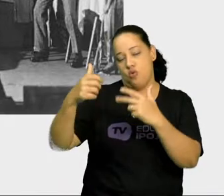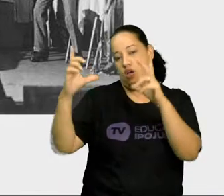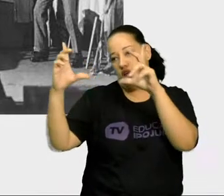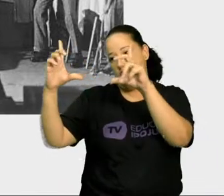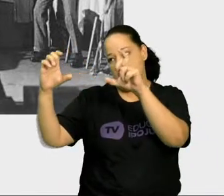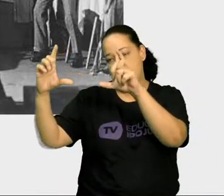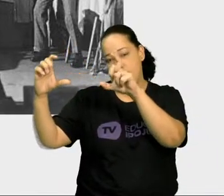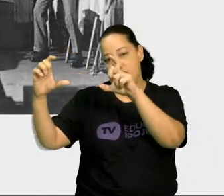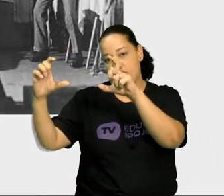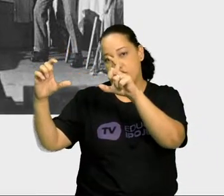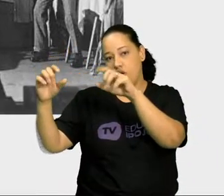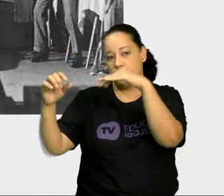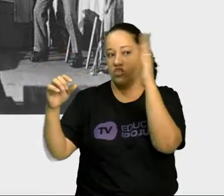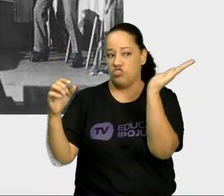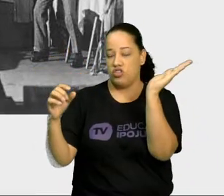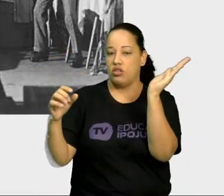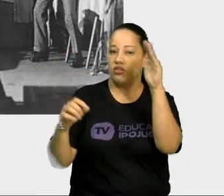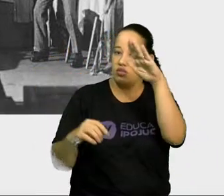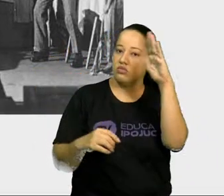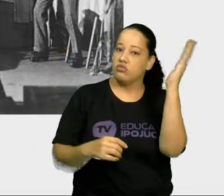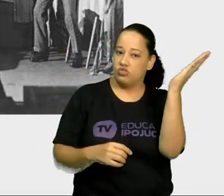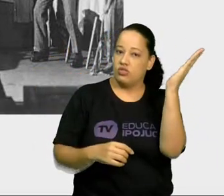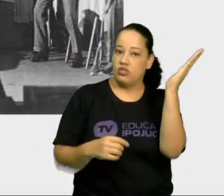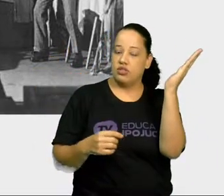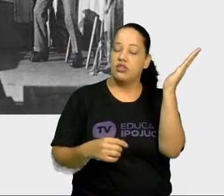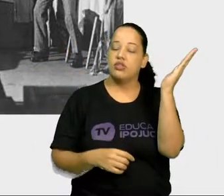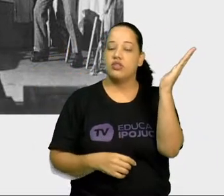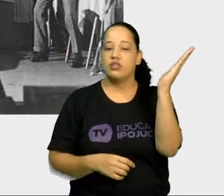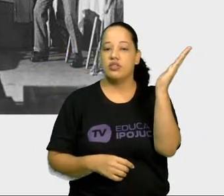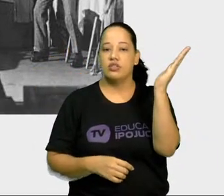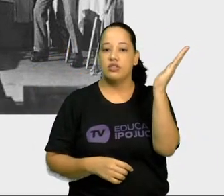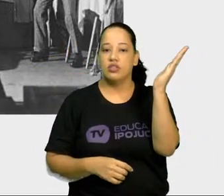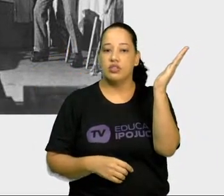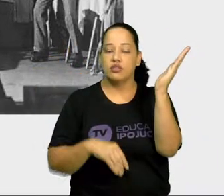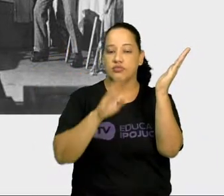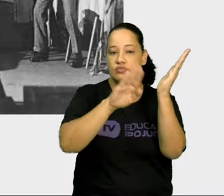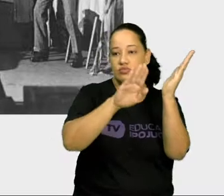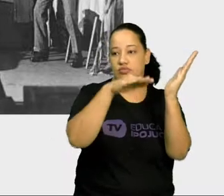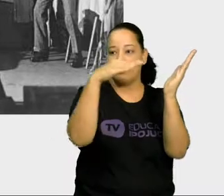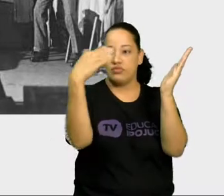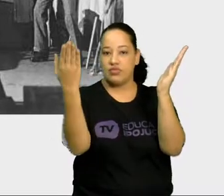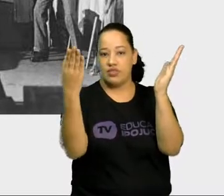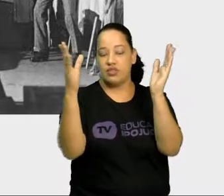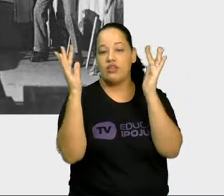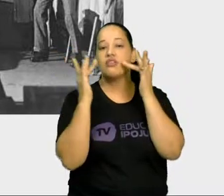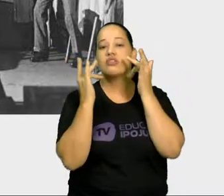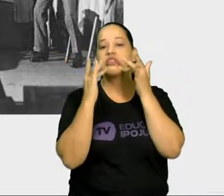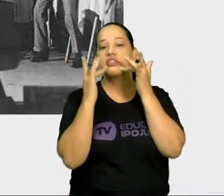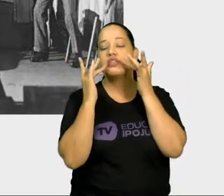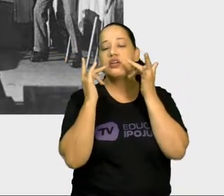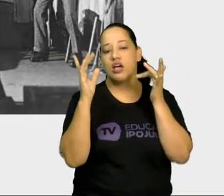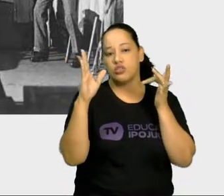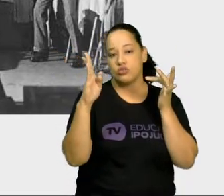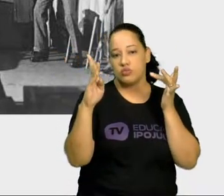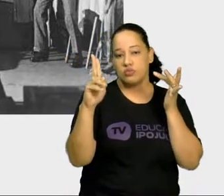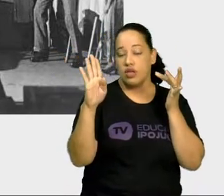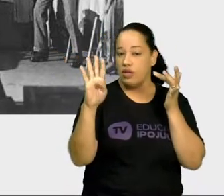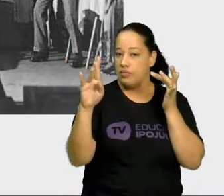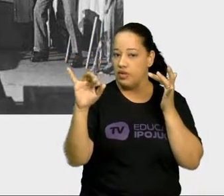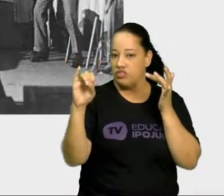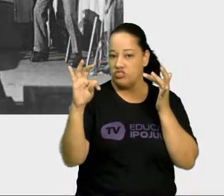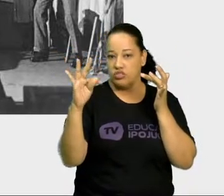esquerda, e uma do teatro brestiano, que está à sua direita.